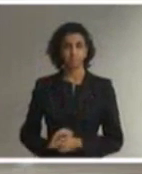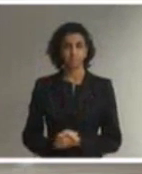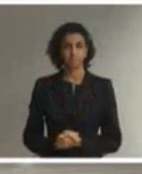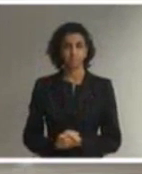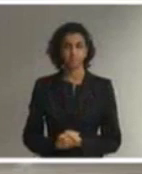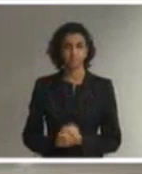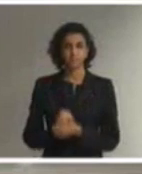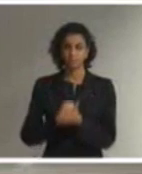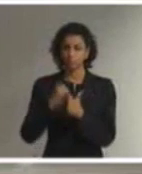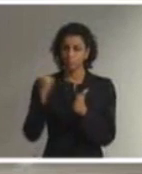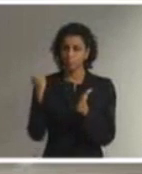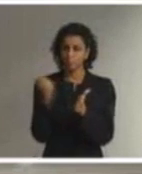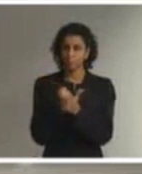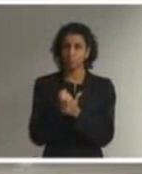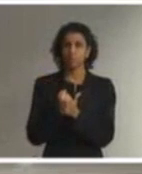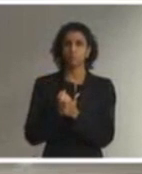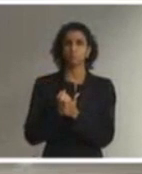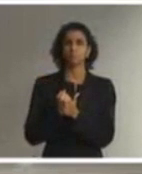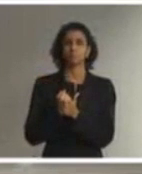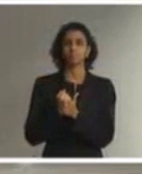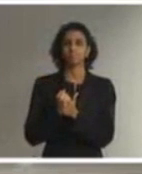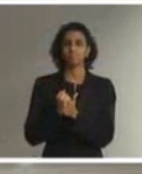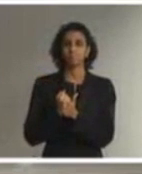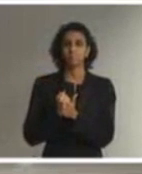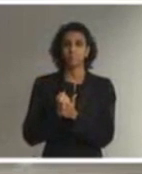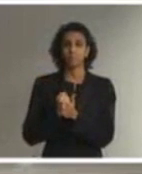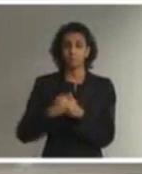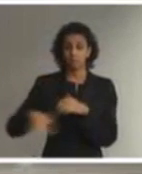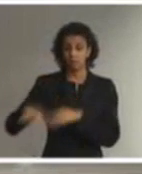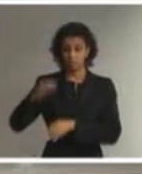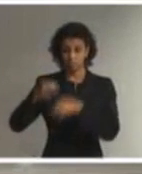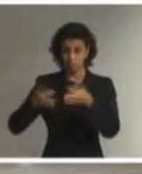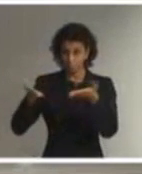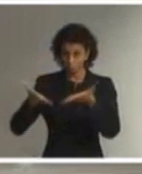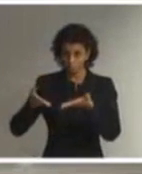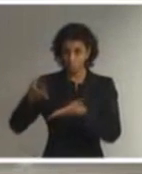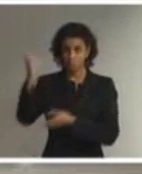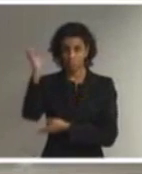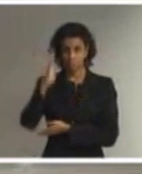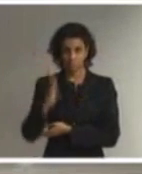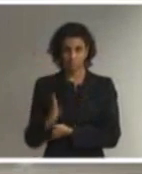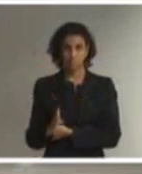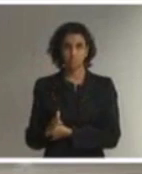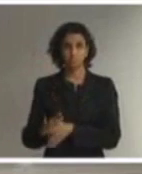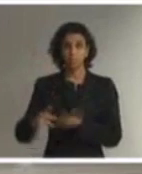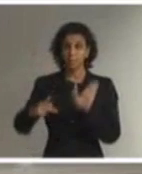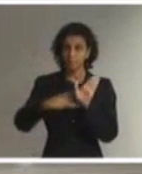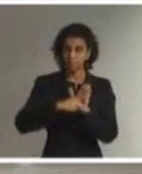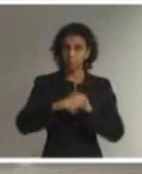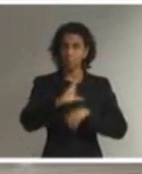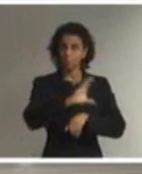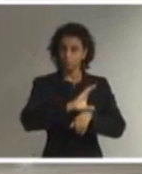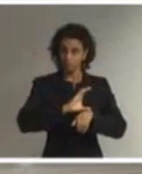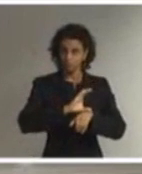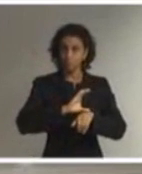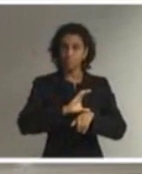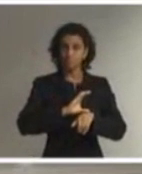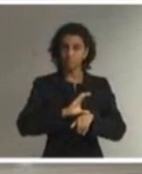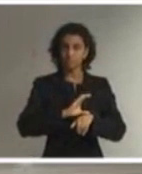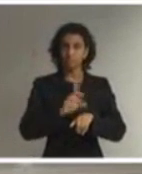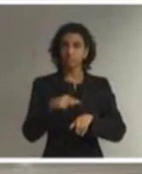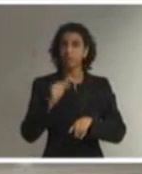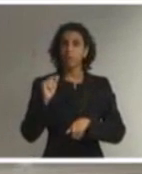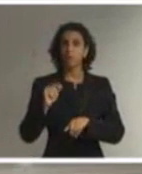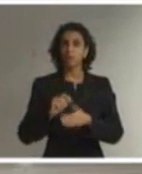jurídico hoje no Brasil e que tem natureza constitucional é